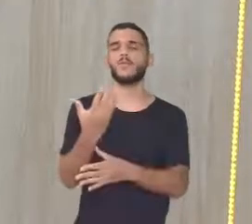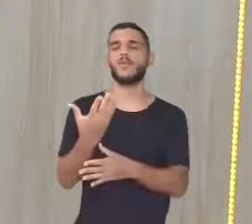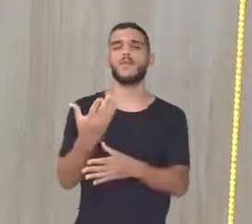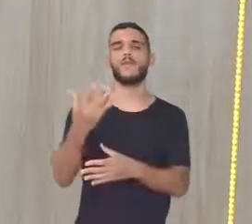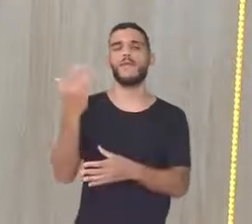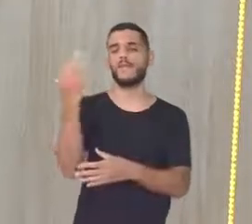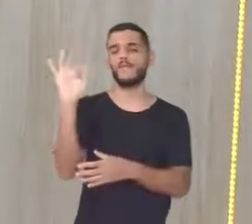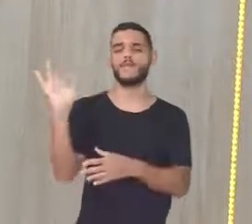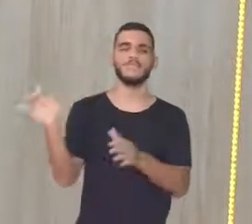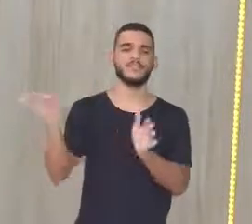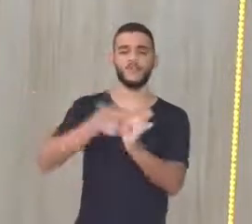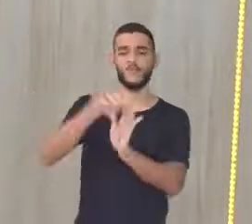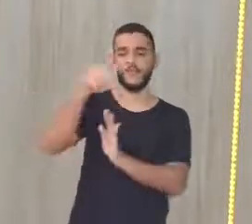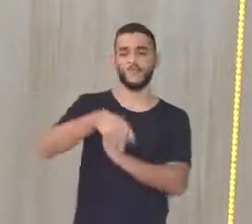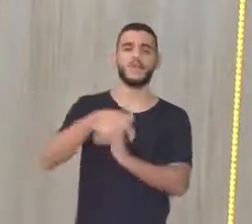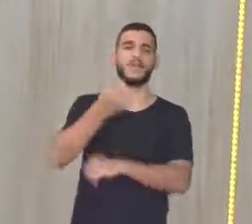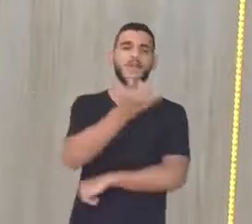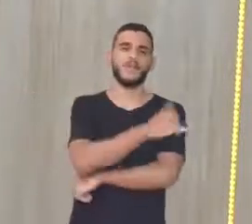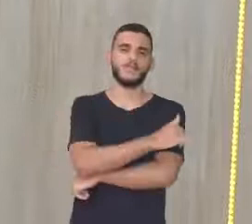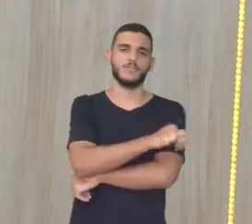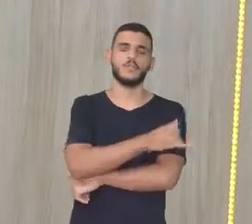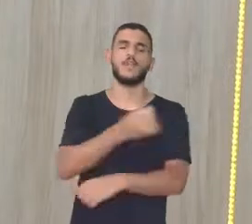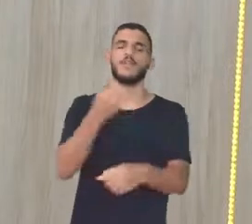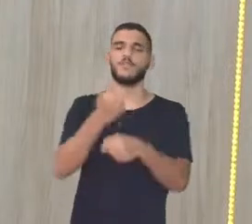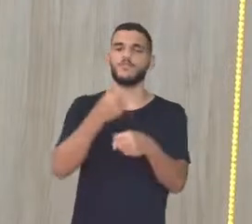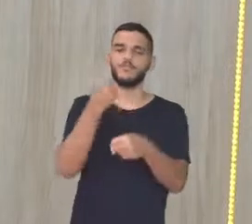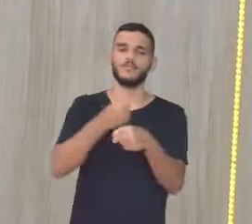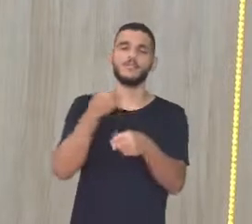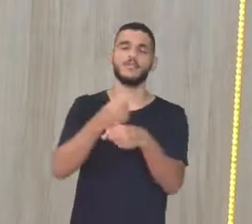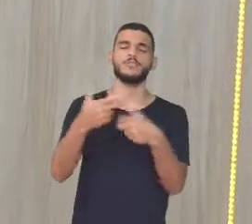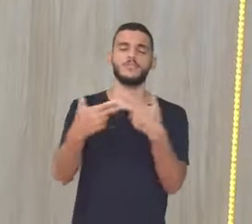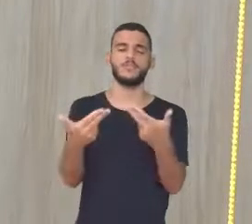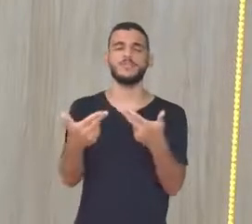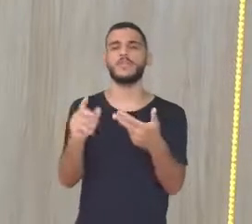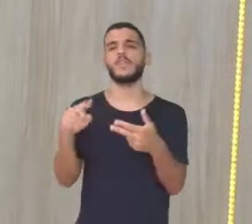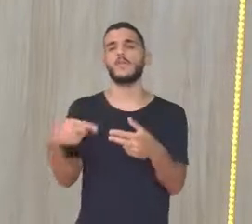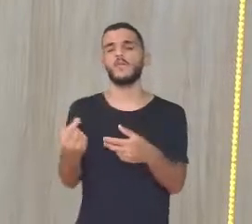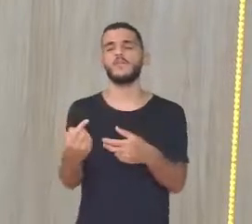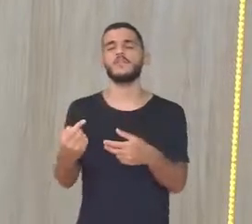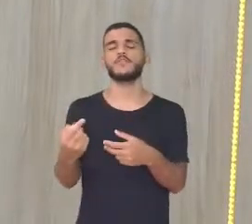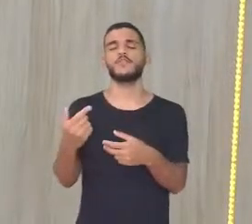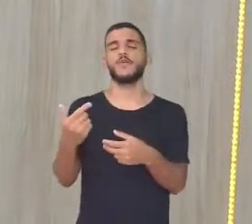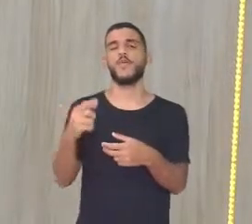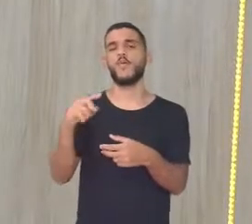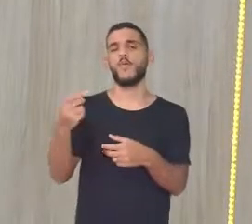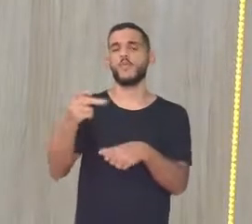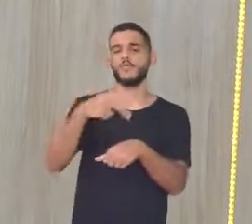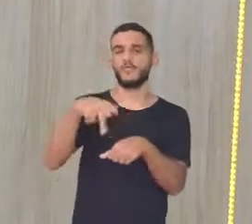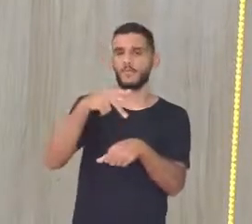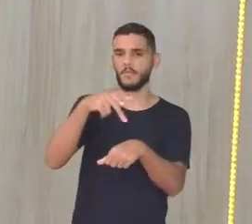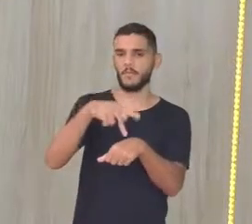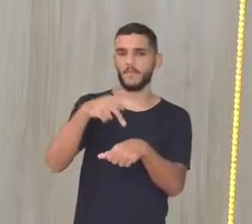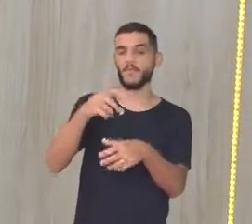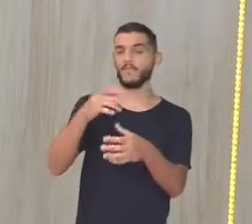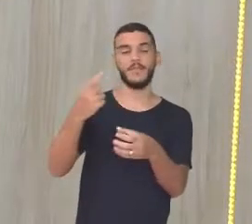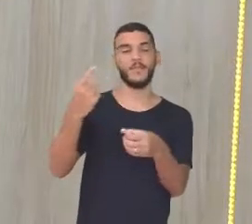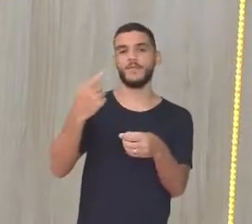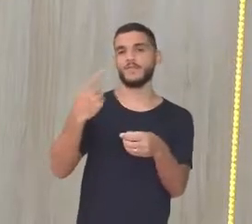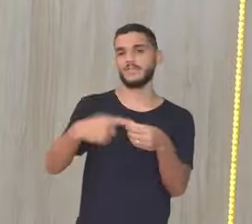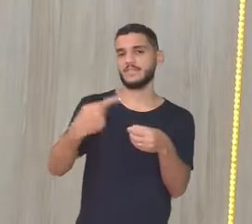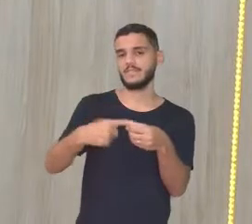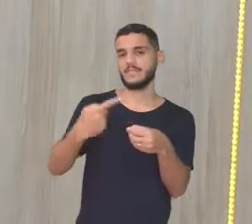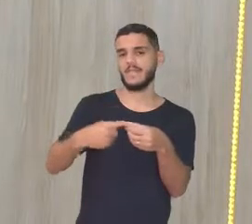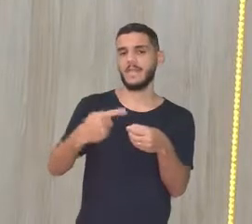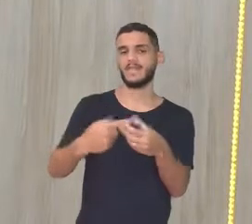Foram expulsos Em 1537 Foram para Salvador São Luís Fundaram na ilha Onde é a